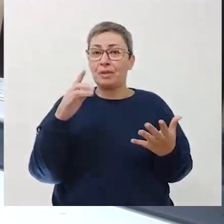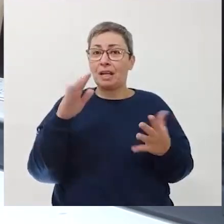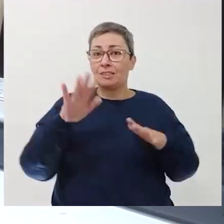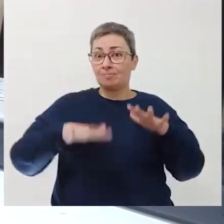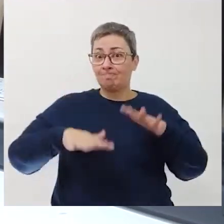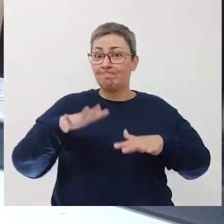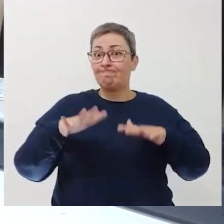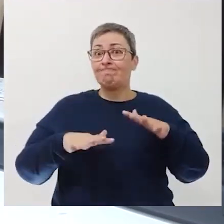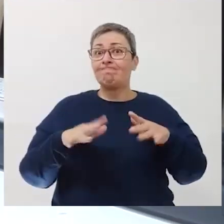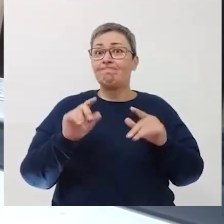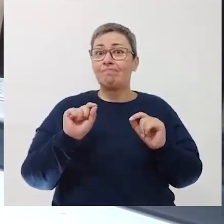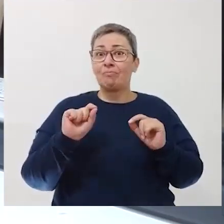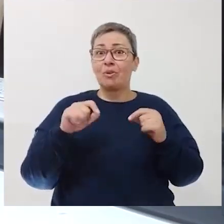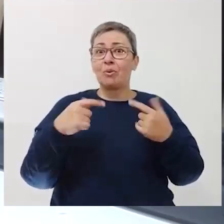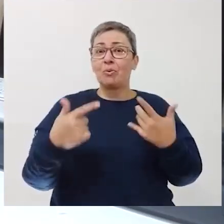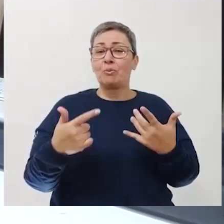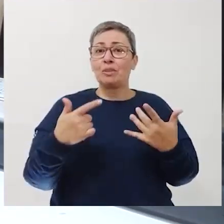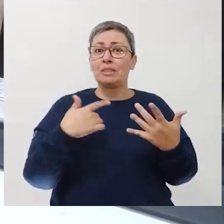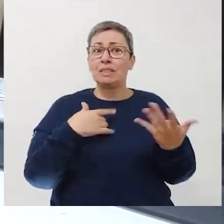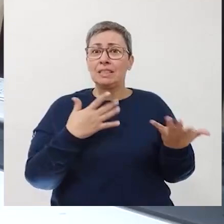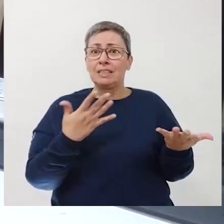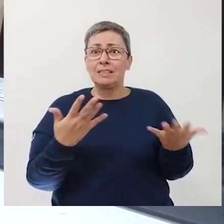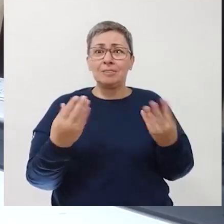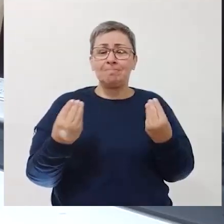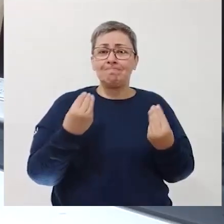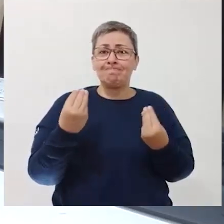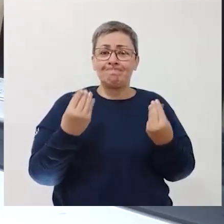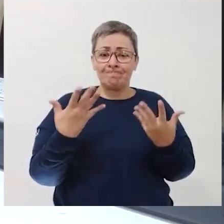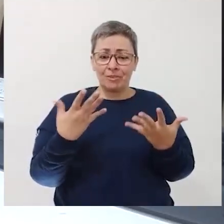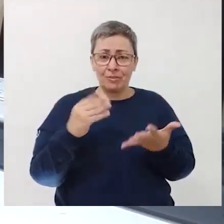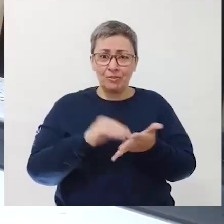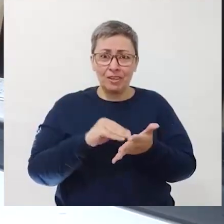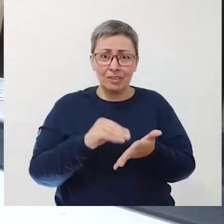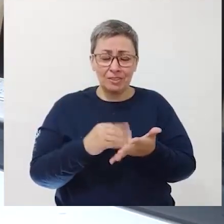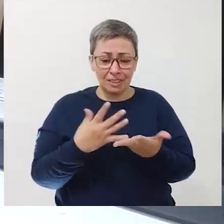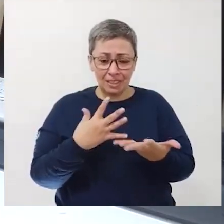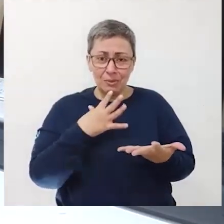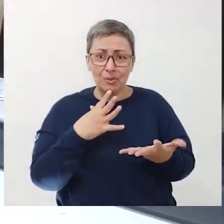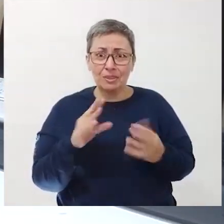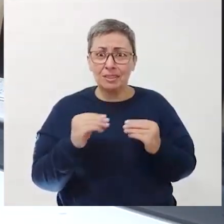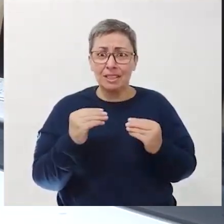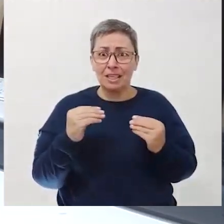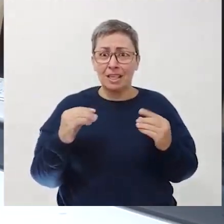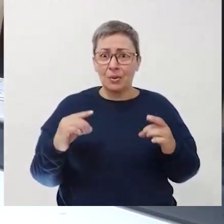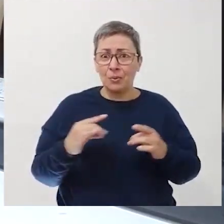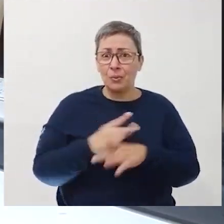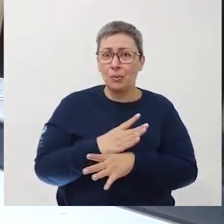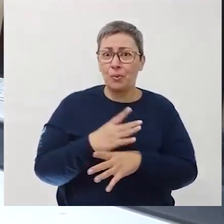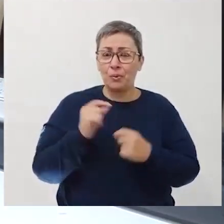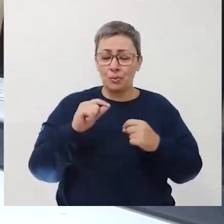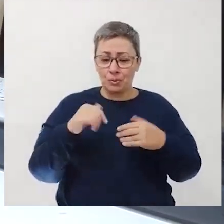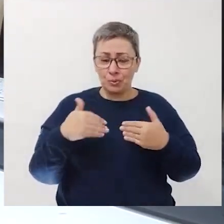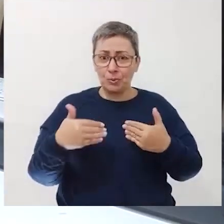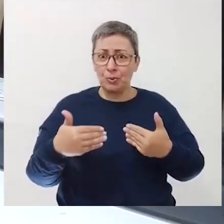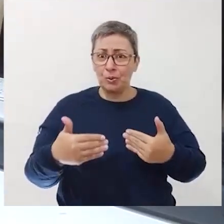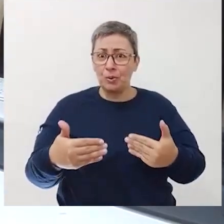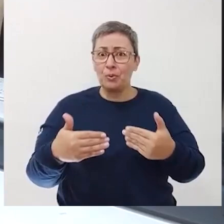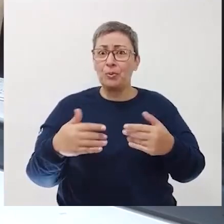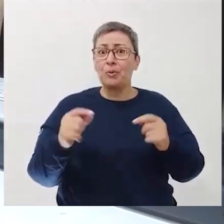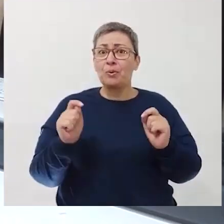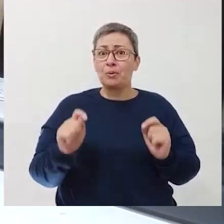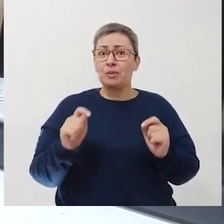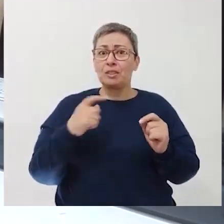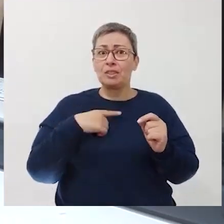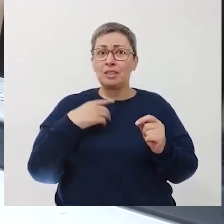vezes com o receio de não dominar completamente aonde pode chegar um